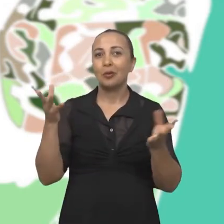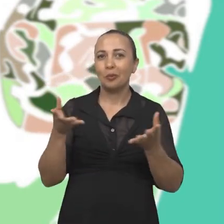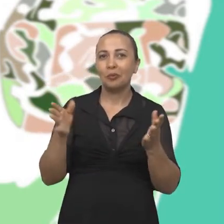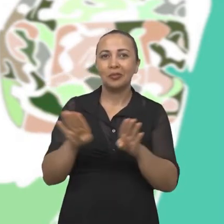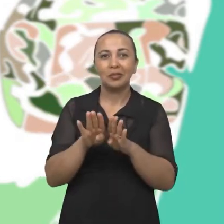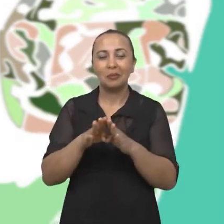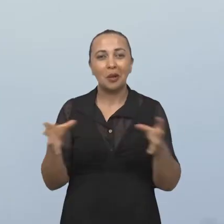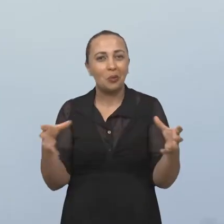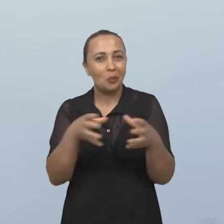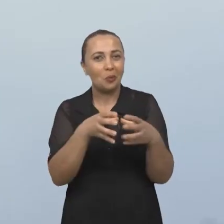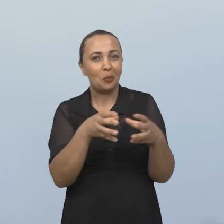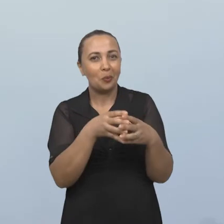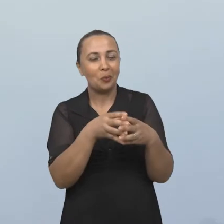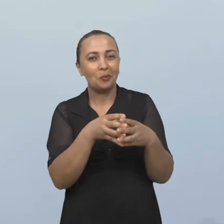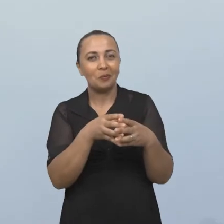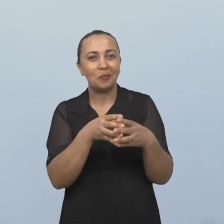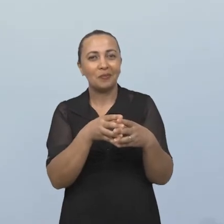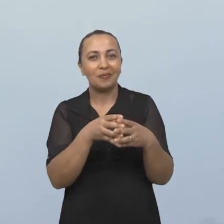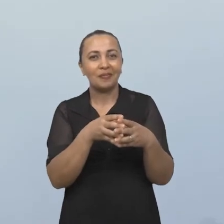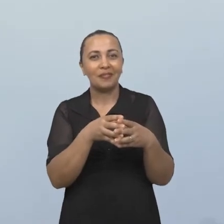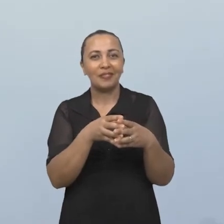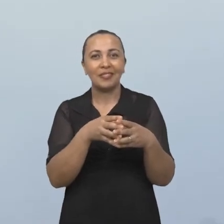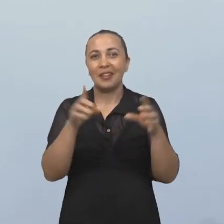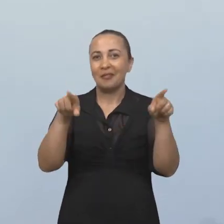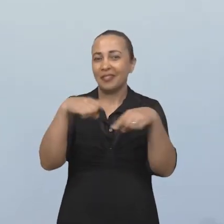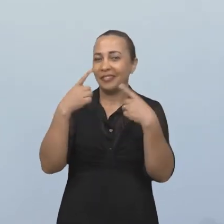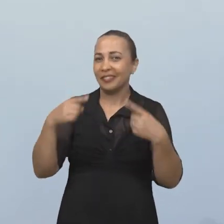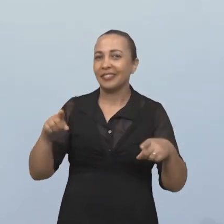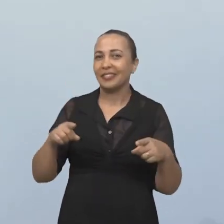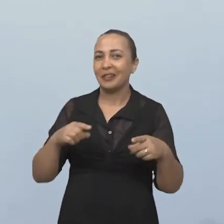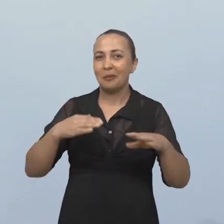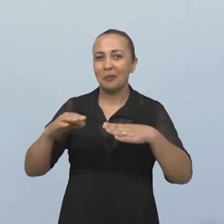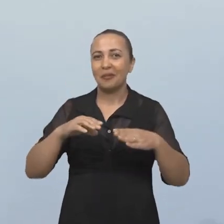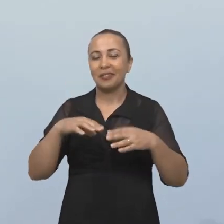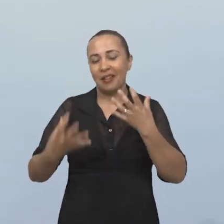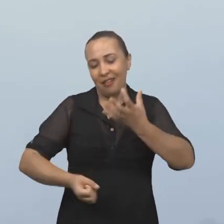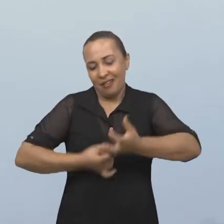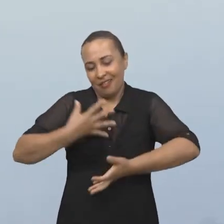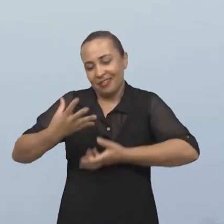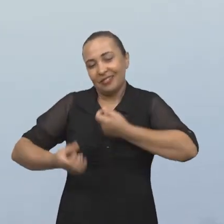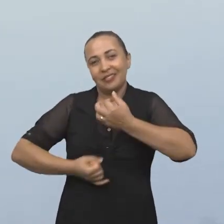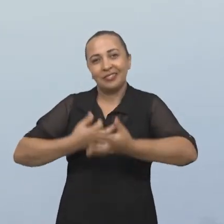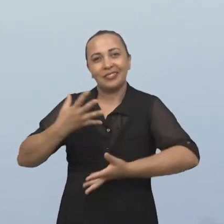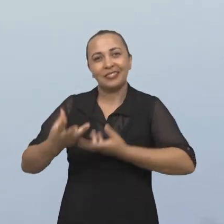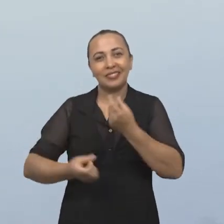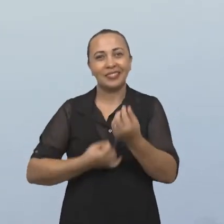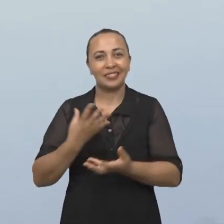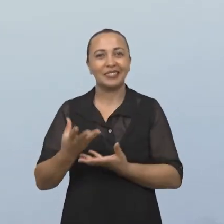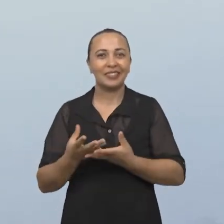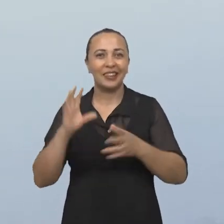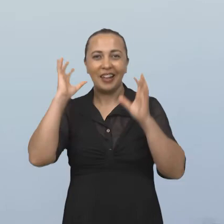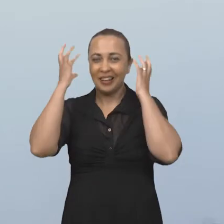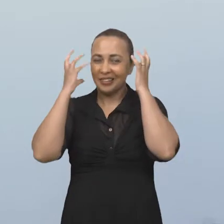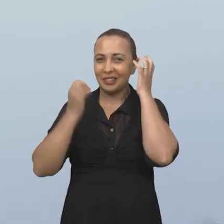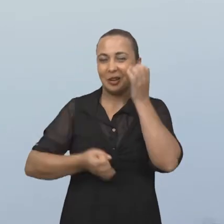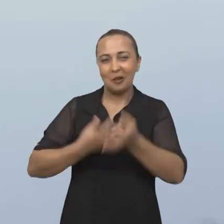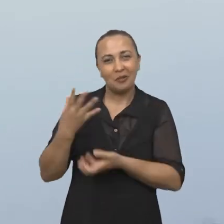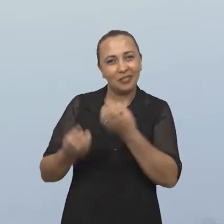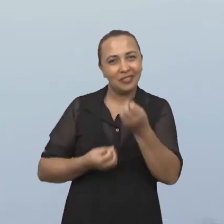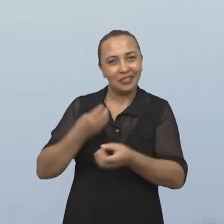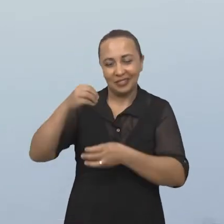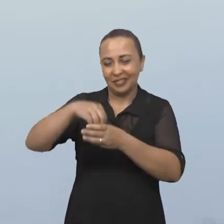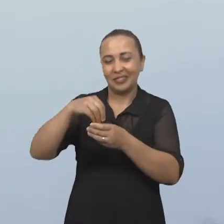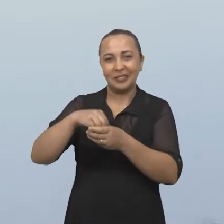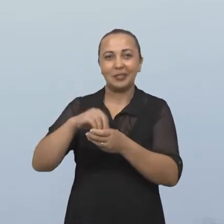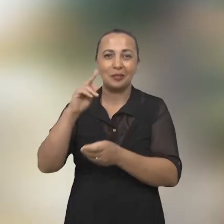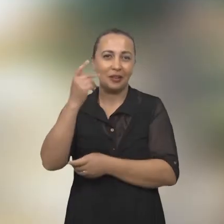integrantes da equipe, no Momento Lírico, que é o Momento de Poesia, na Rádio Santa Cruz FM, também dentro